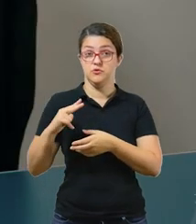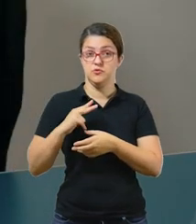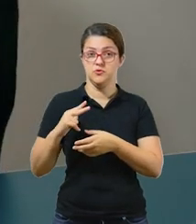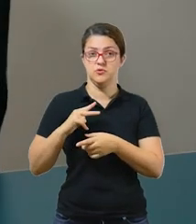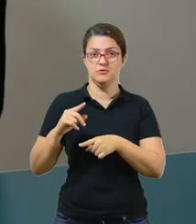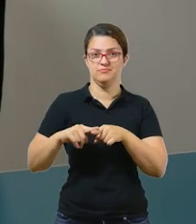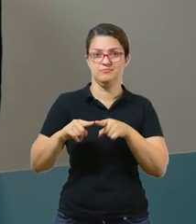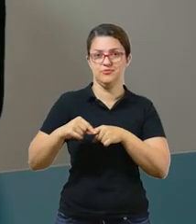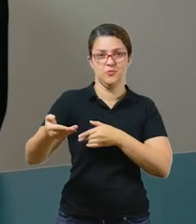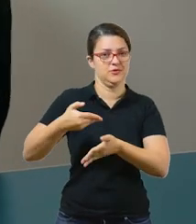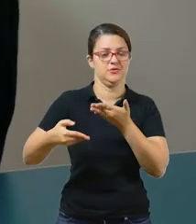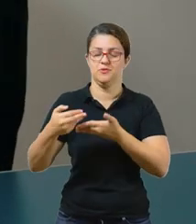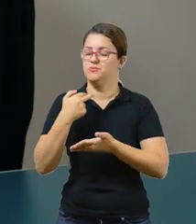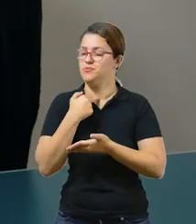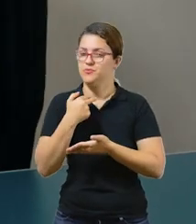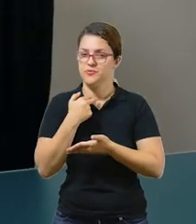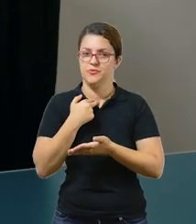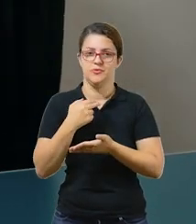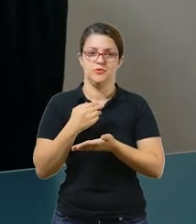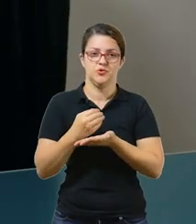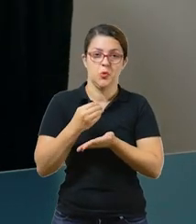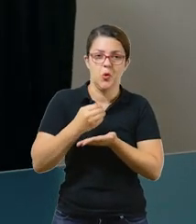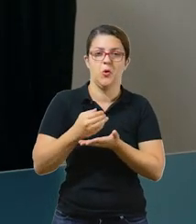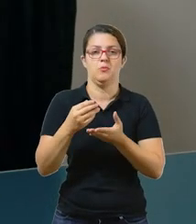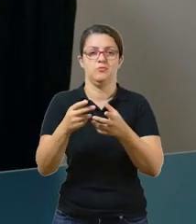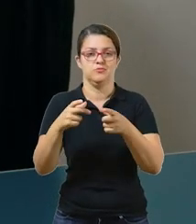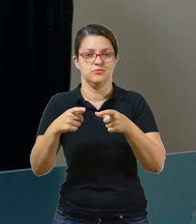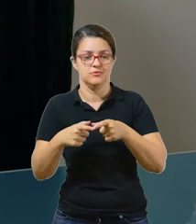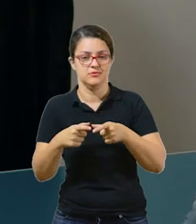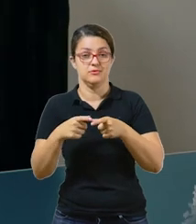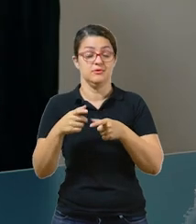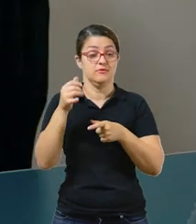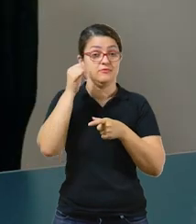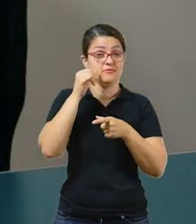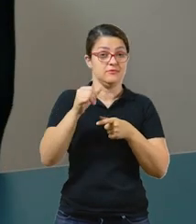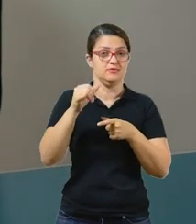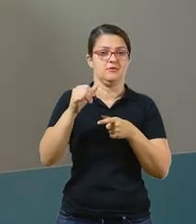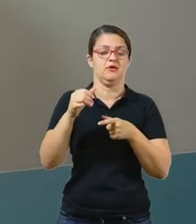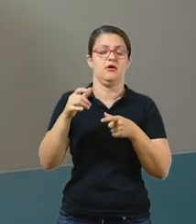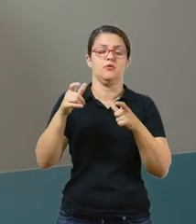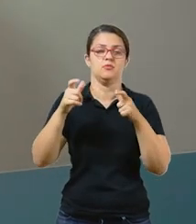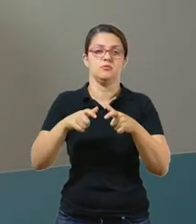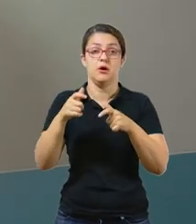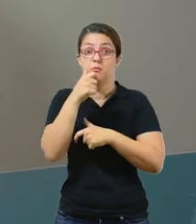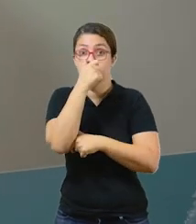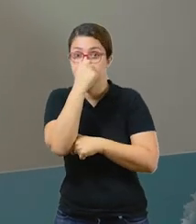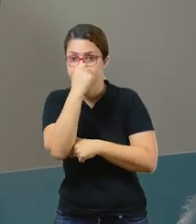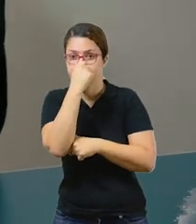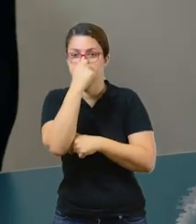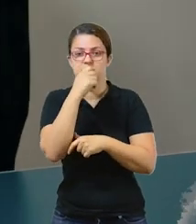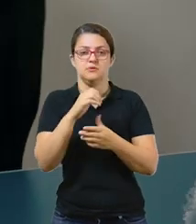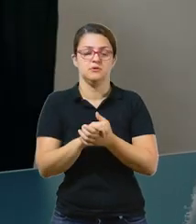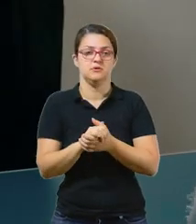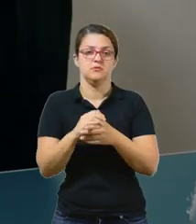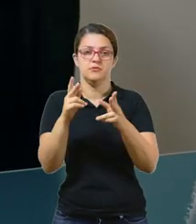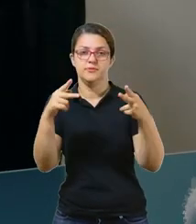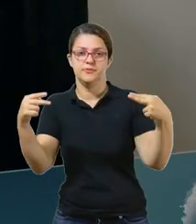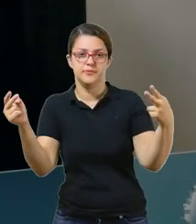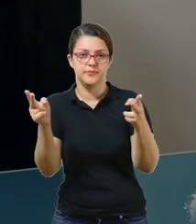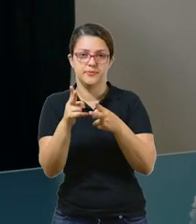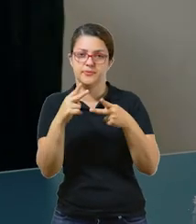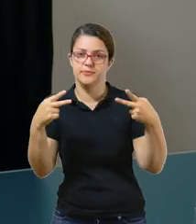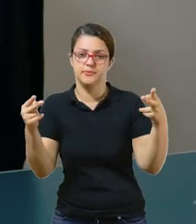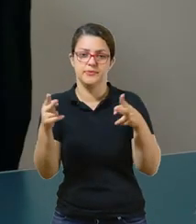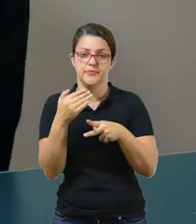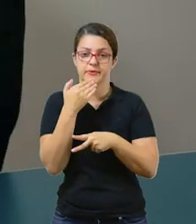talheres, toalhas, pratos e copos. E evite também aglomerações e mantenha os ambientes ventilados. Os sintomas,